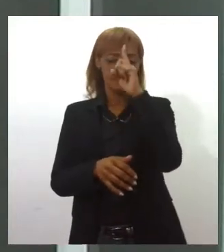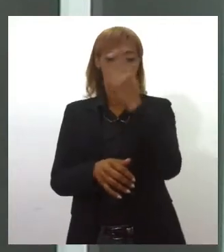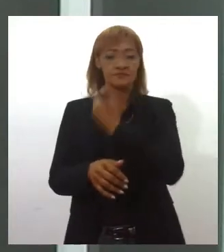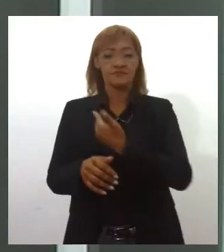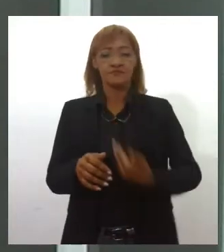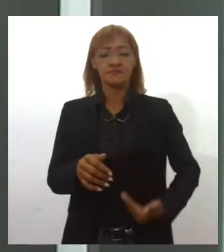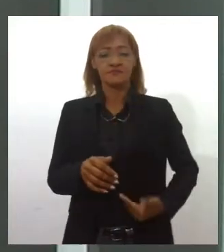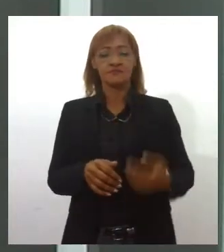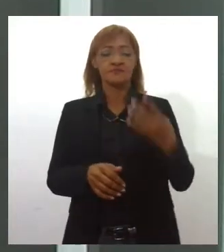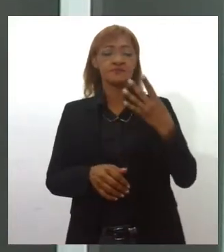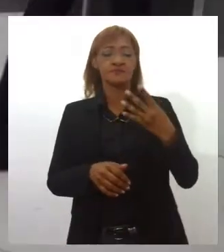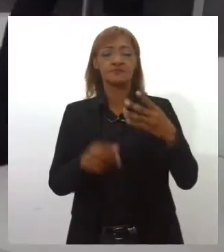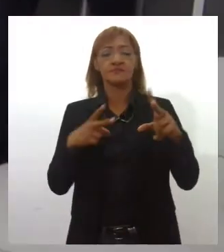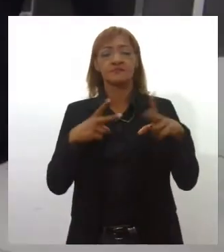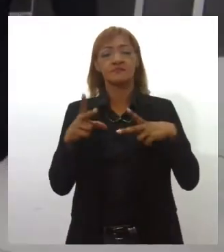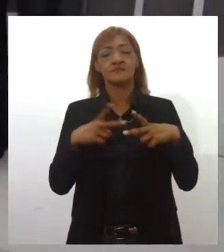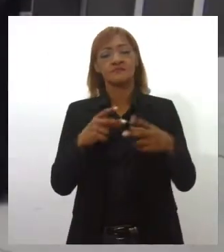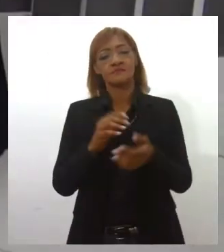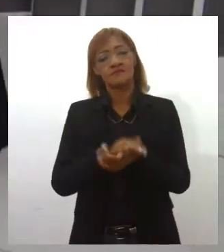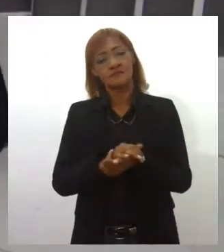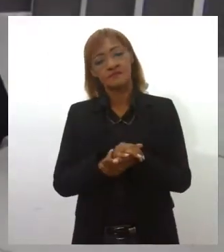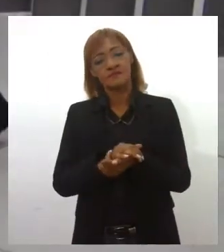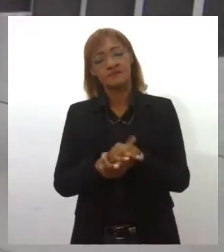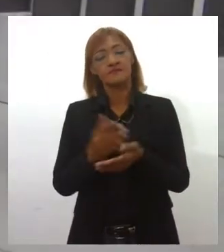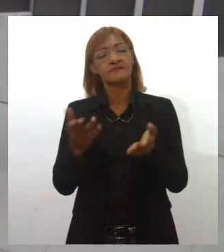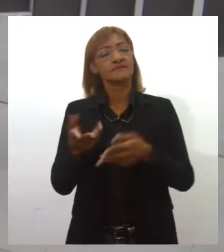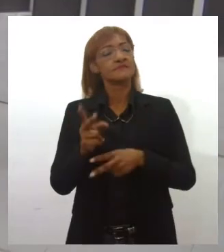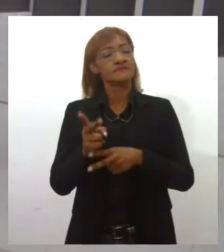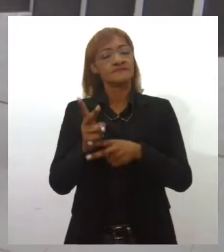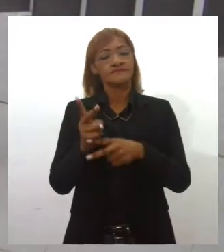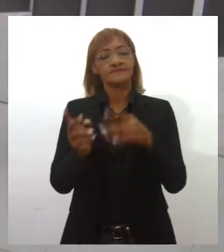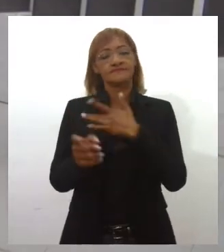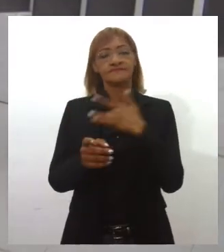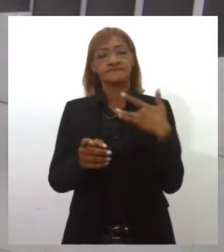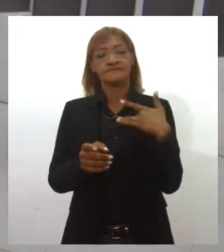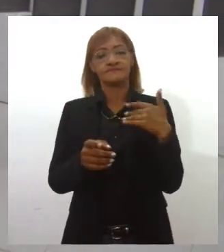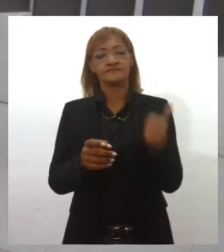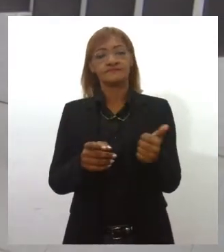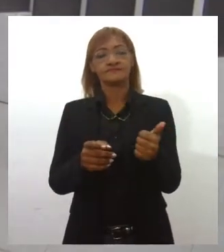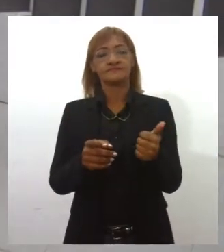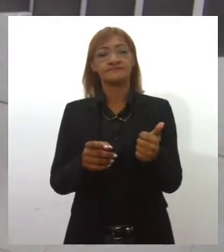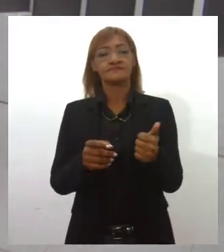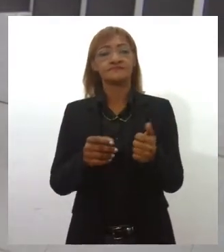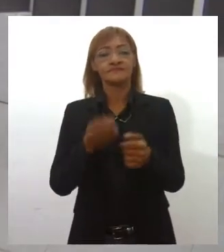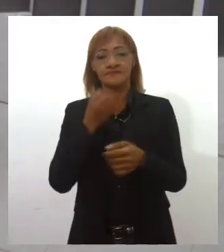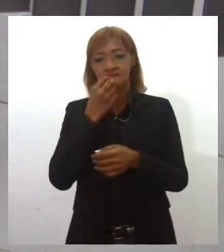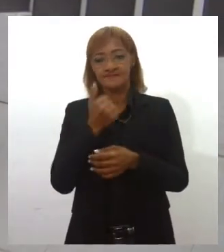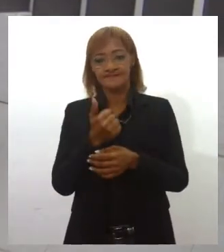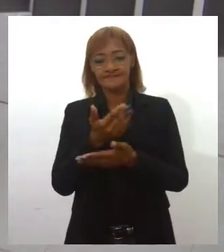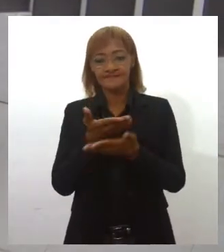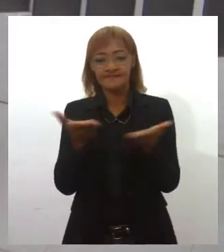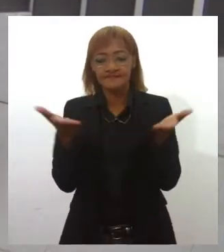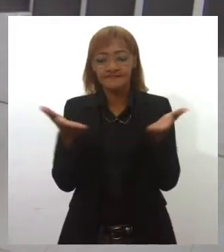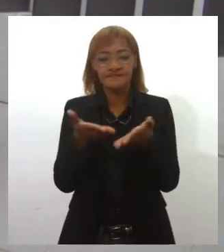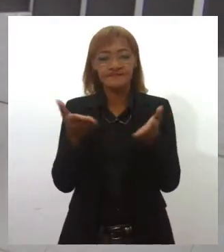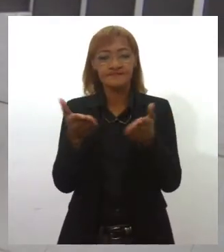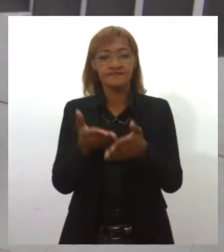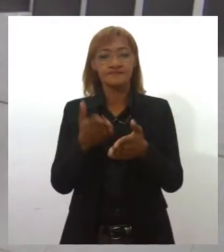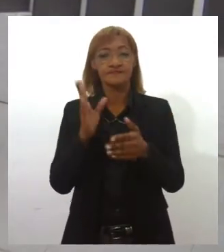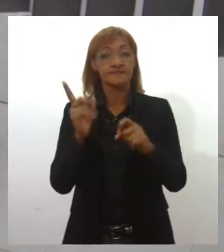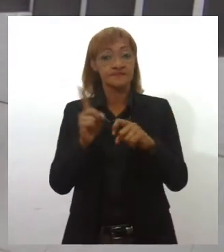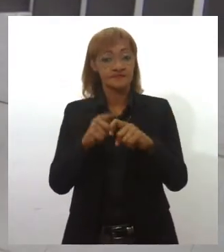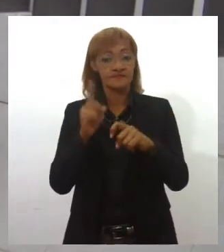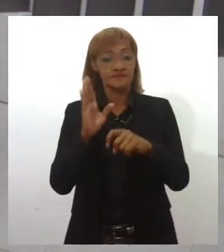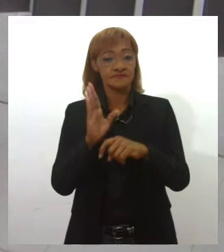4 na rede privada. E a gente continua falando sobre saúde, agora com o quadro Saúde e Bem-Estar. Hoje, a dermatologista